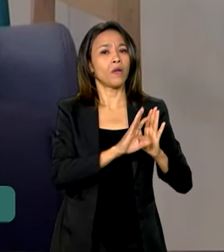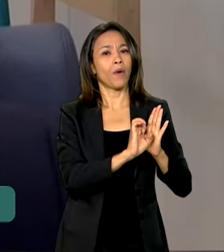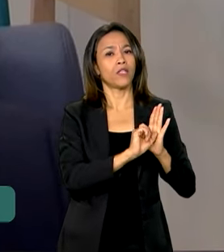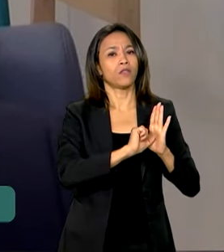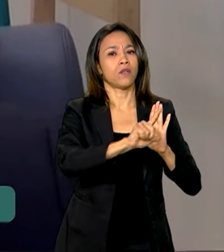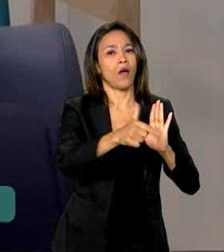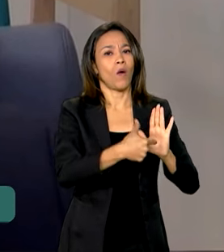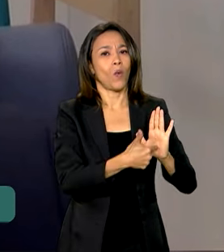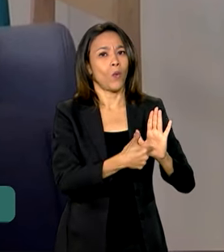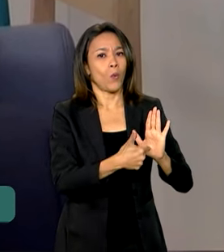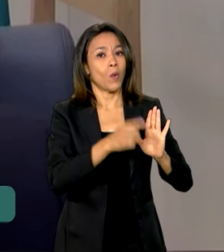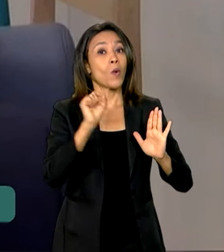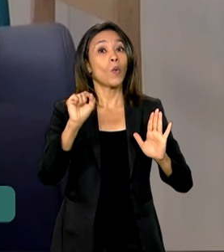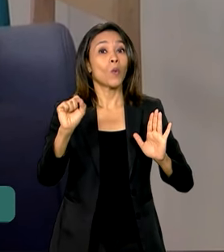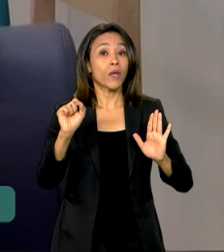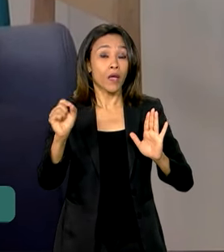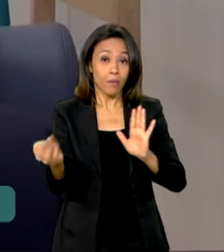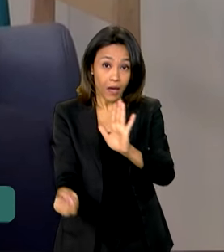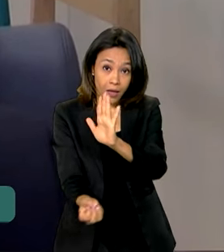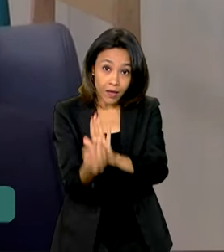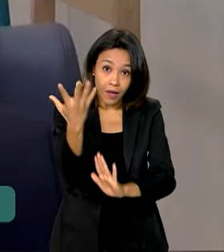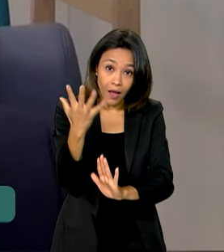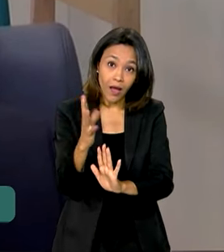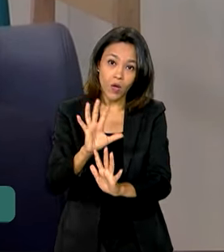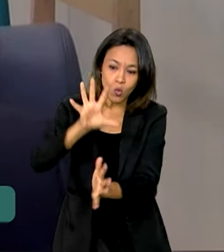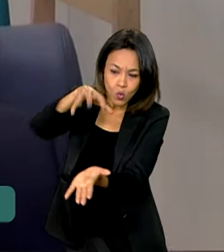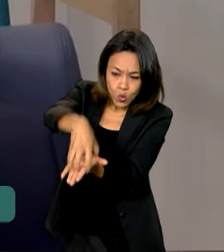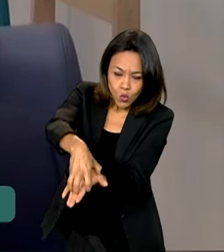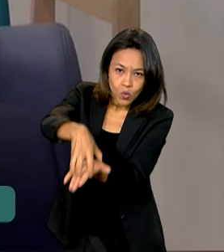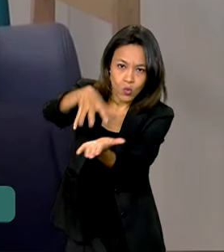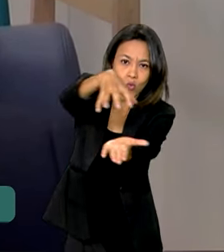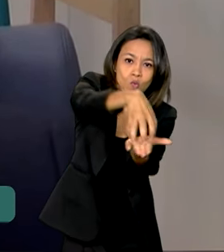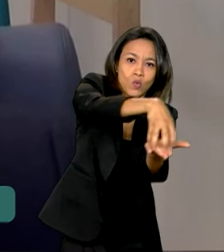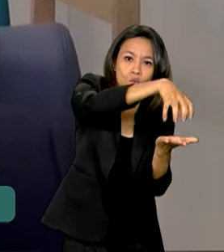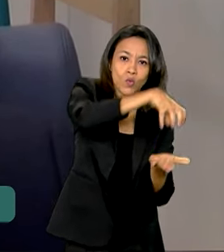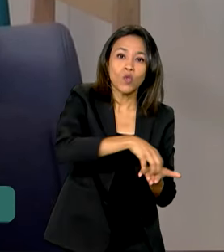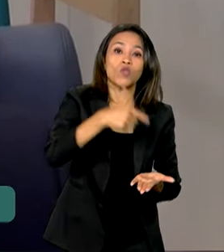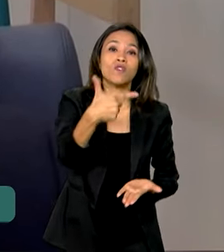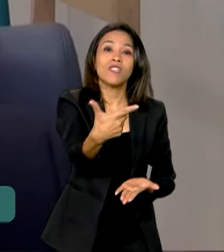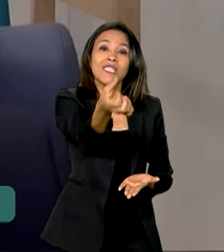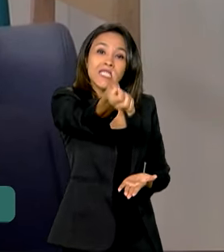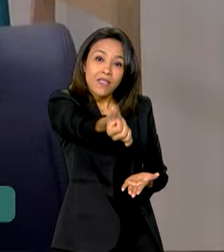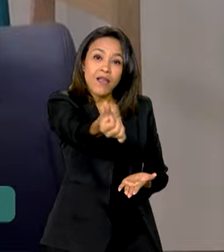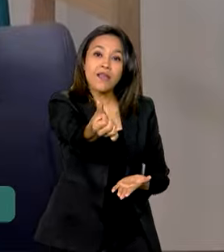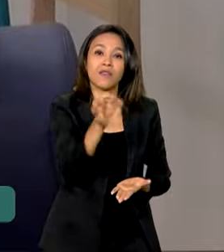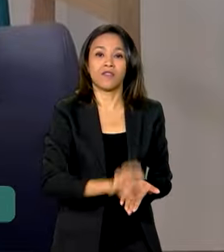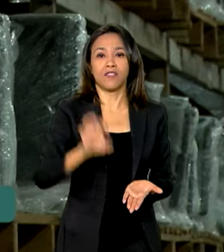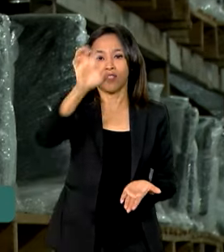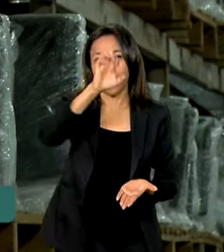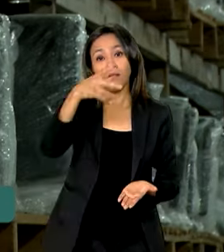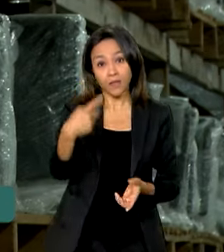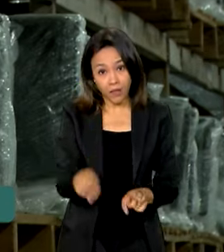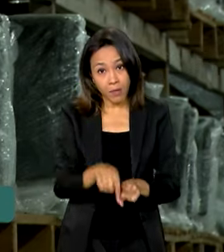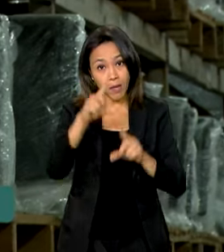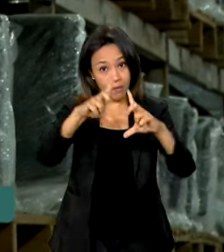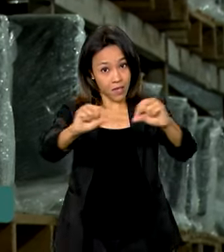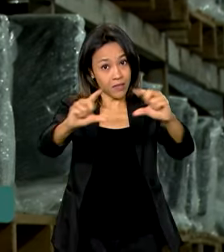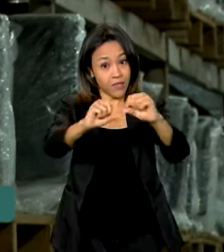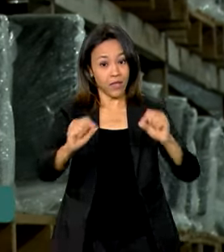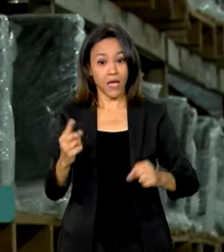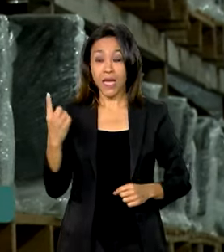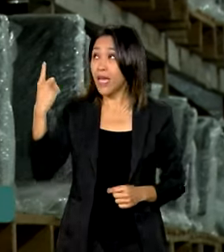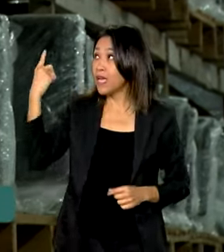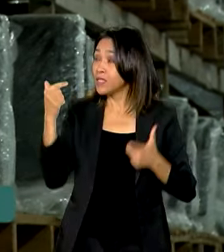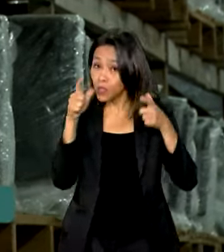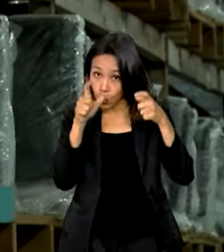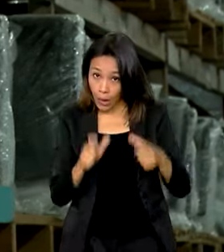colocar centros de recondicionamento em todos os 26 estados e mais distritos federais do nosso país. Os centros ainda são